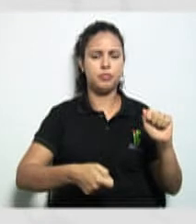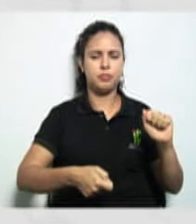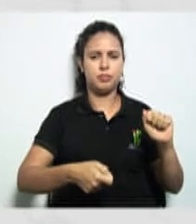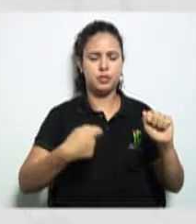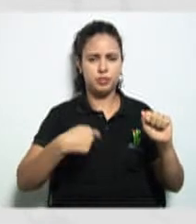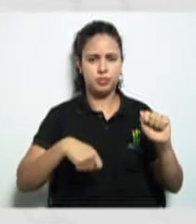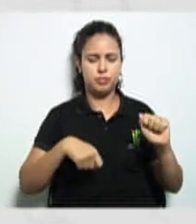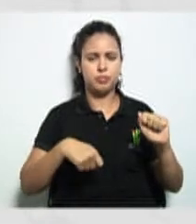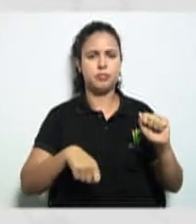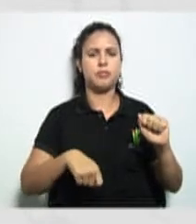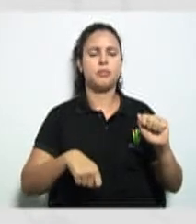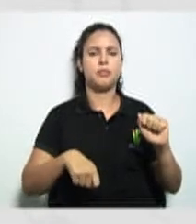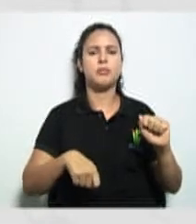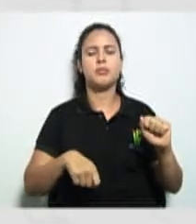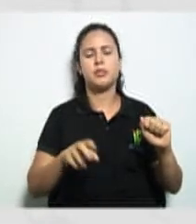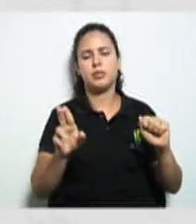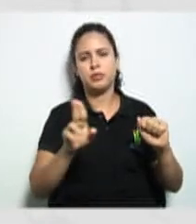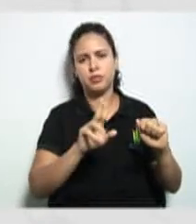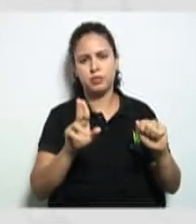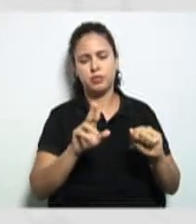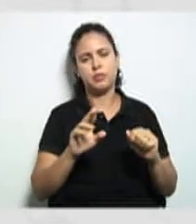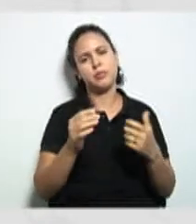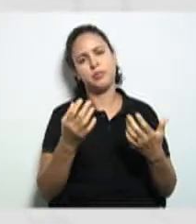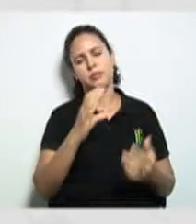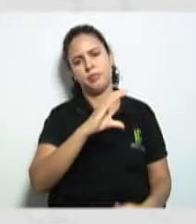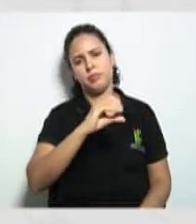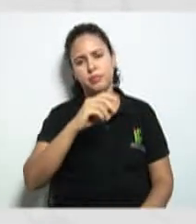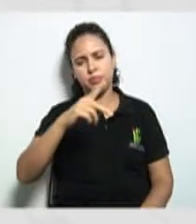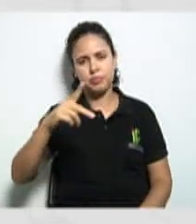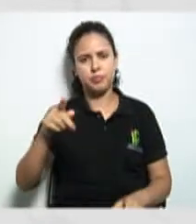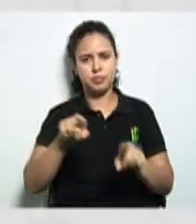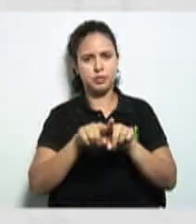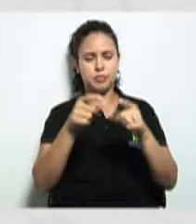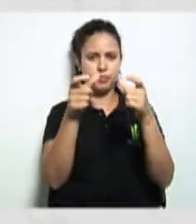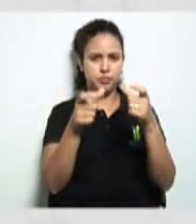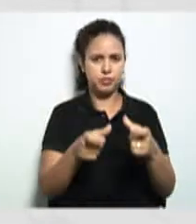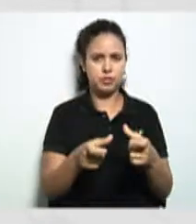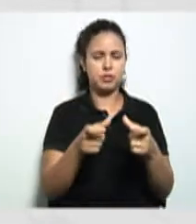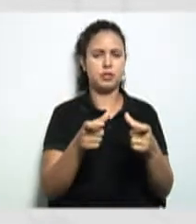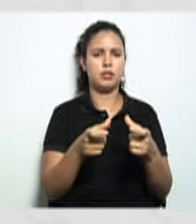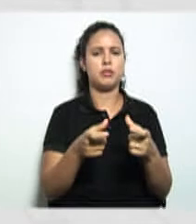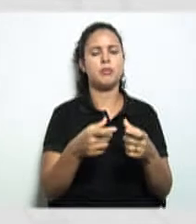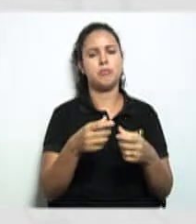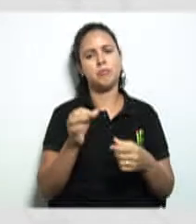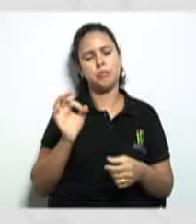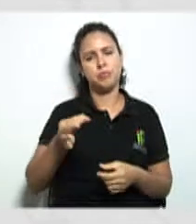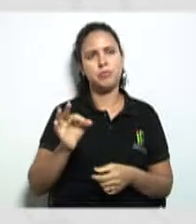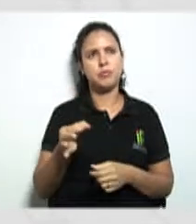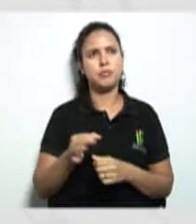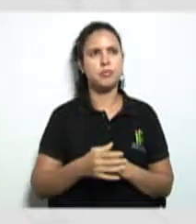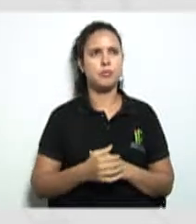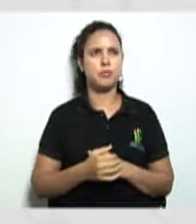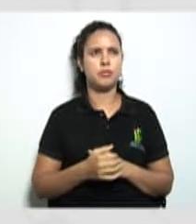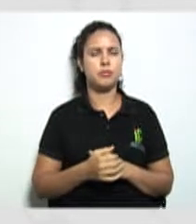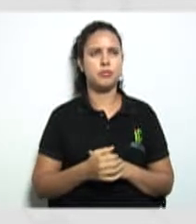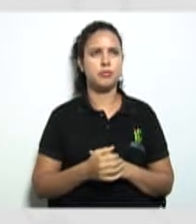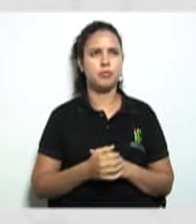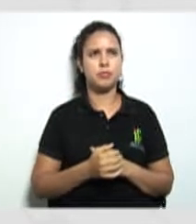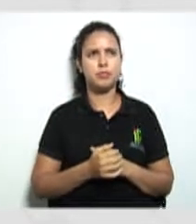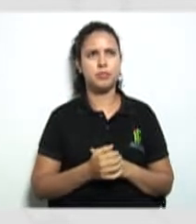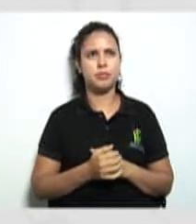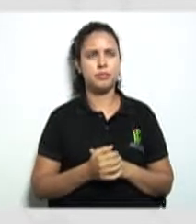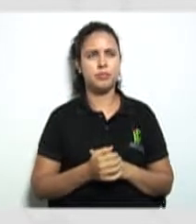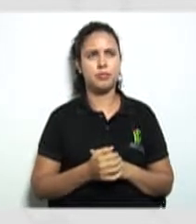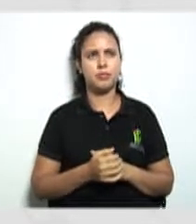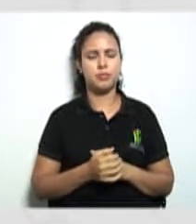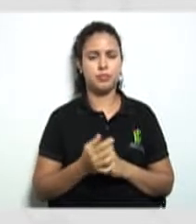declarar a denominação da entidade a sede objeto de funcionamento tá perfeito certo espero que